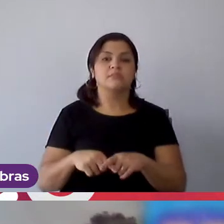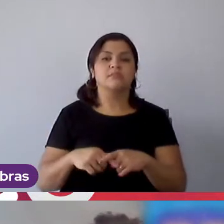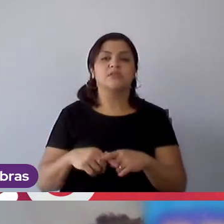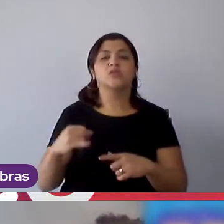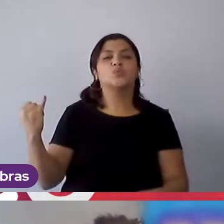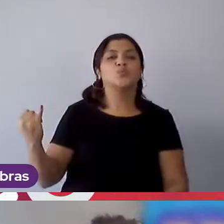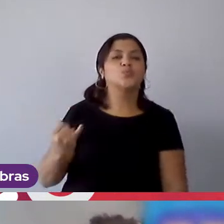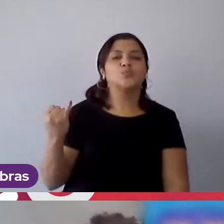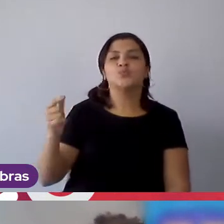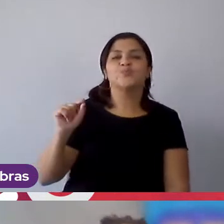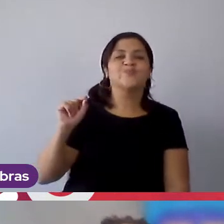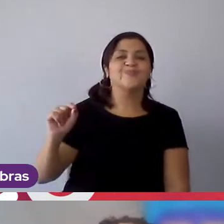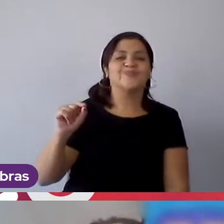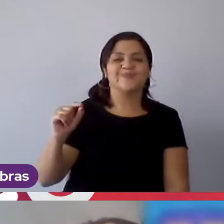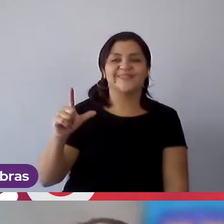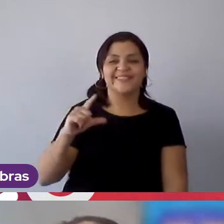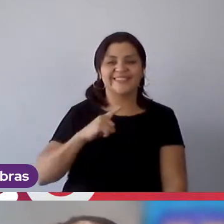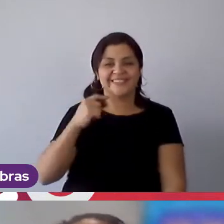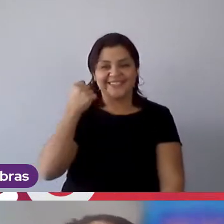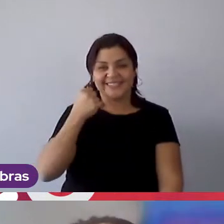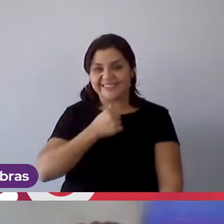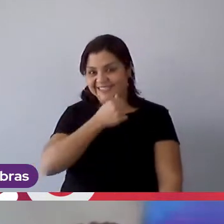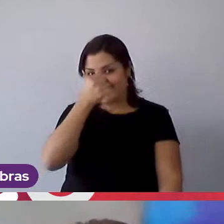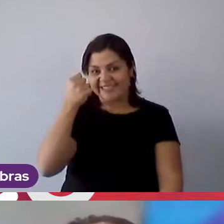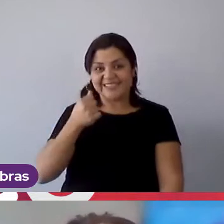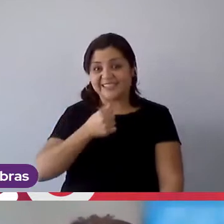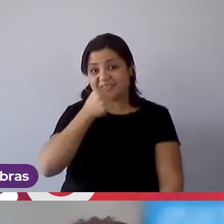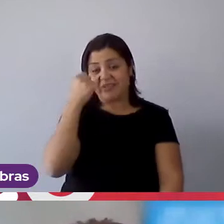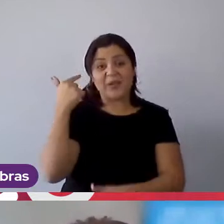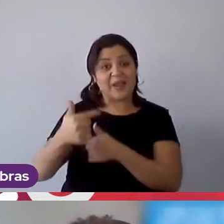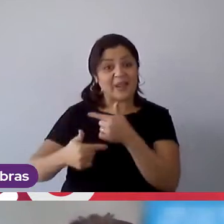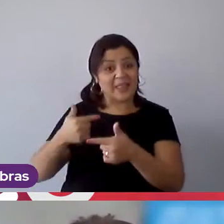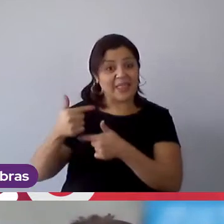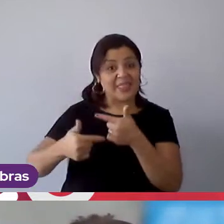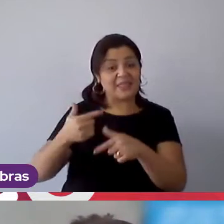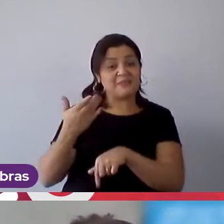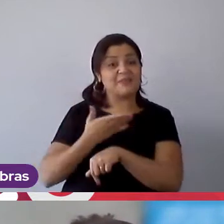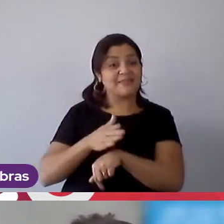importante é que tenham seis horas diárias para estagiar